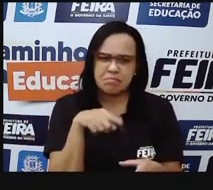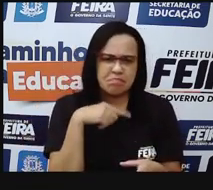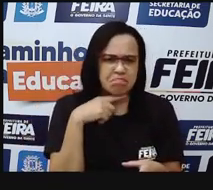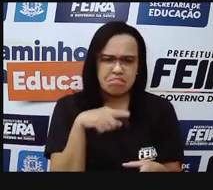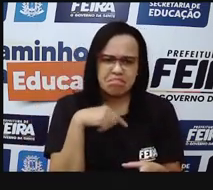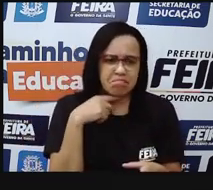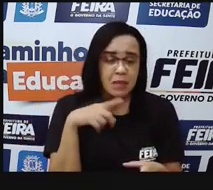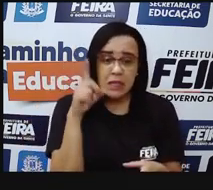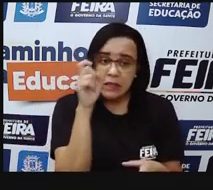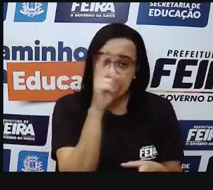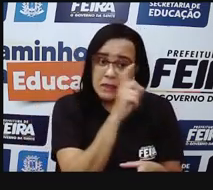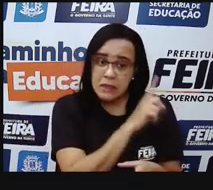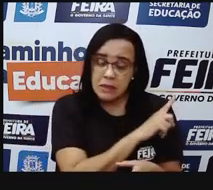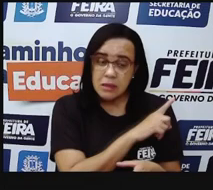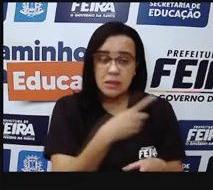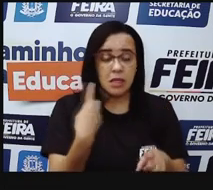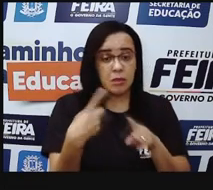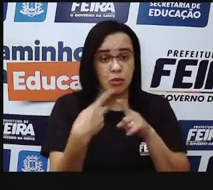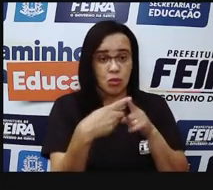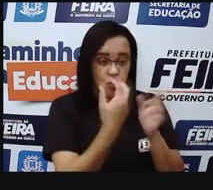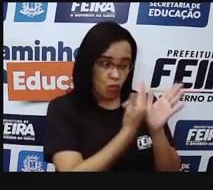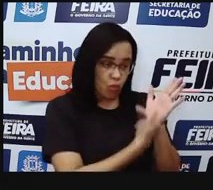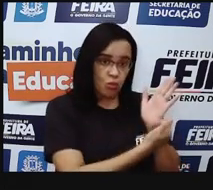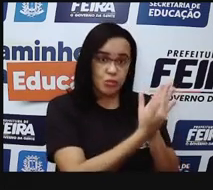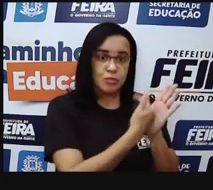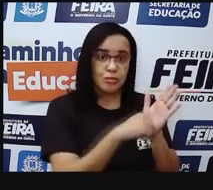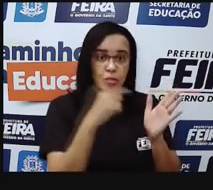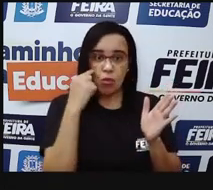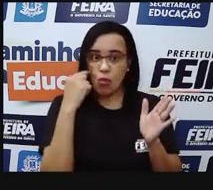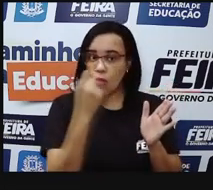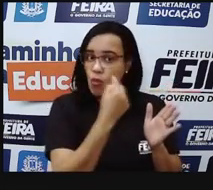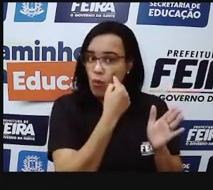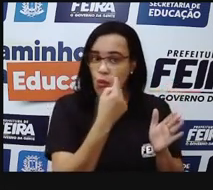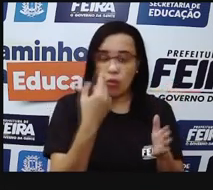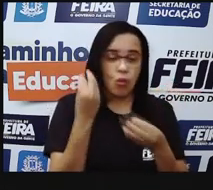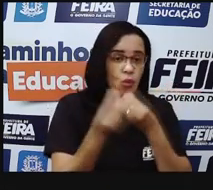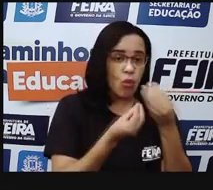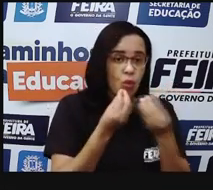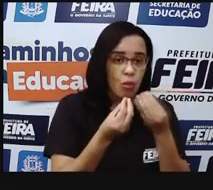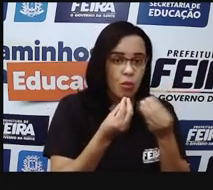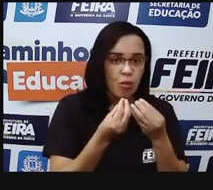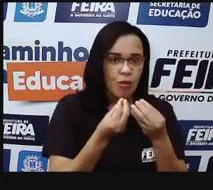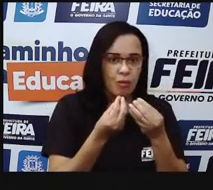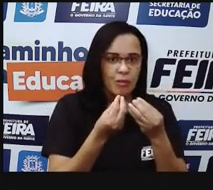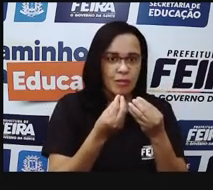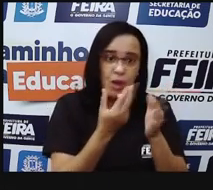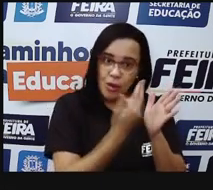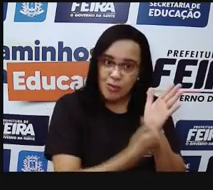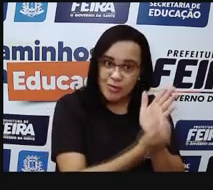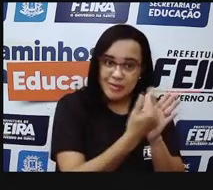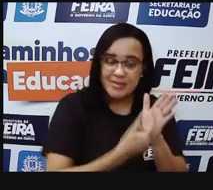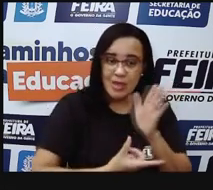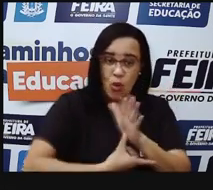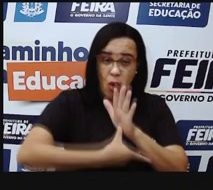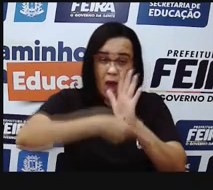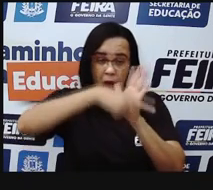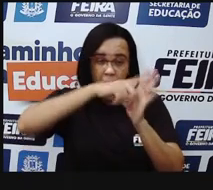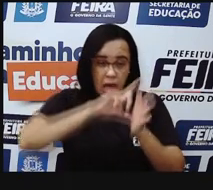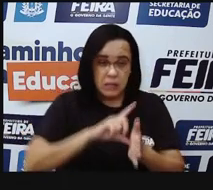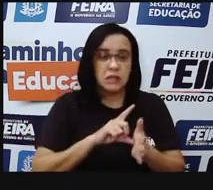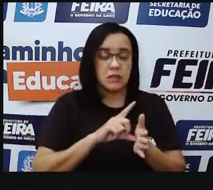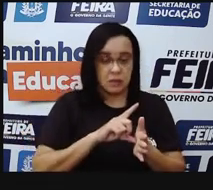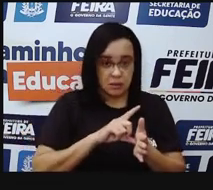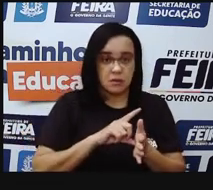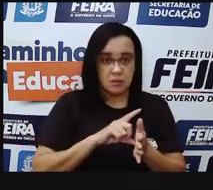Porque a imagem, no nosso olho, vai ser formada antes de chegar na retinha. e aí,